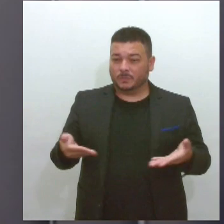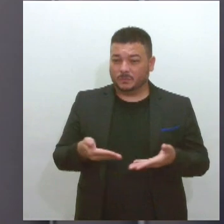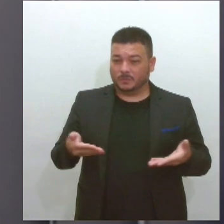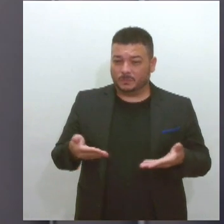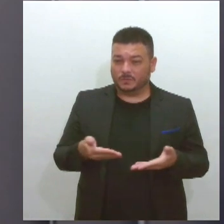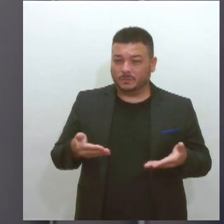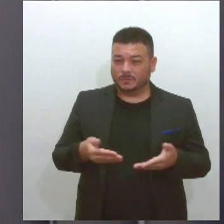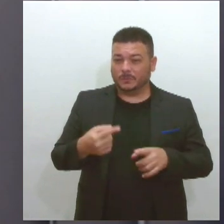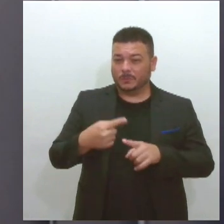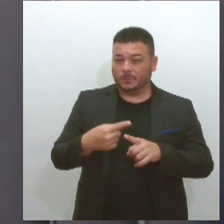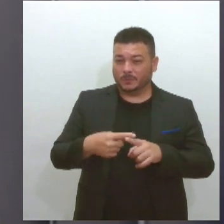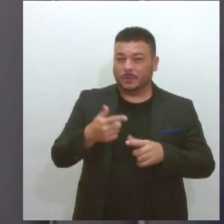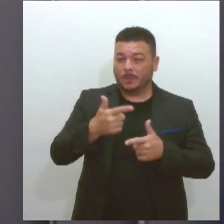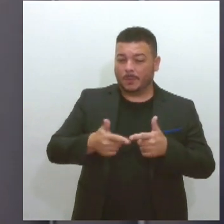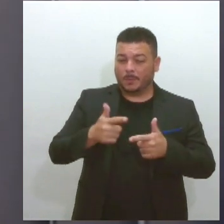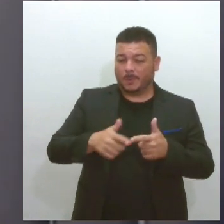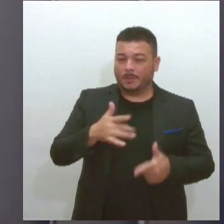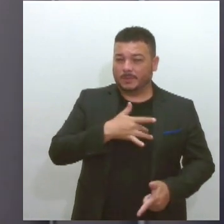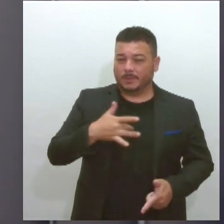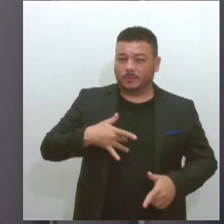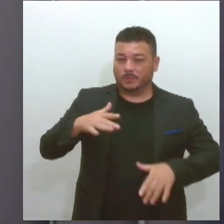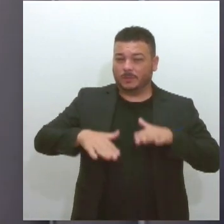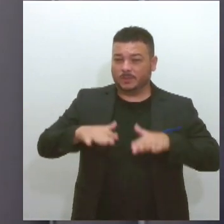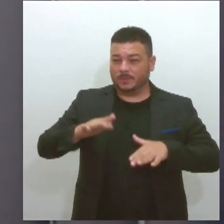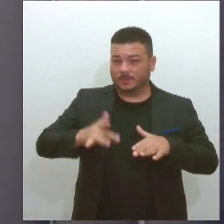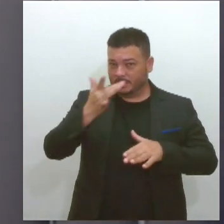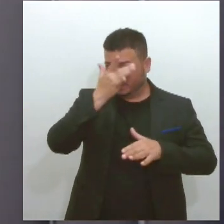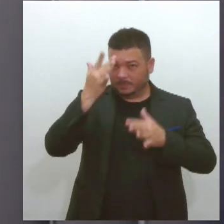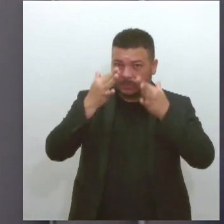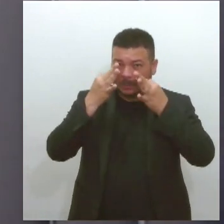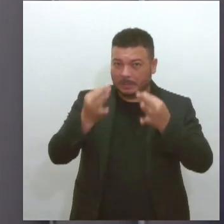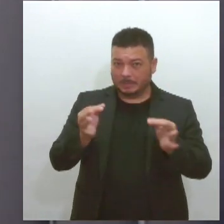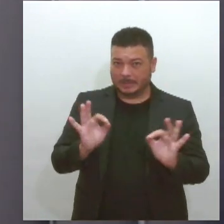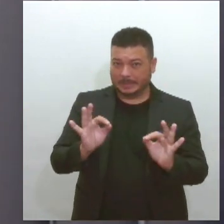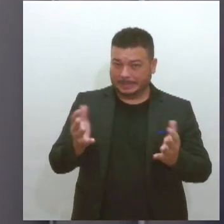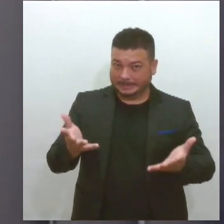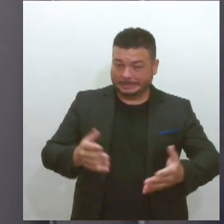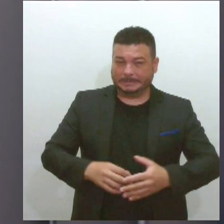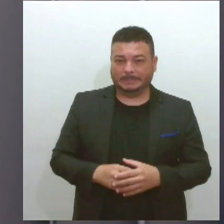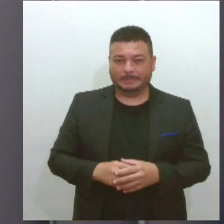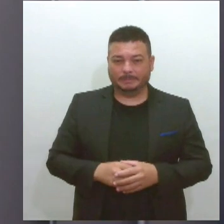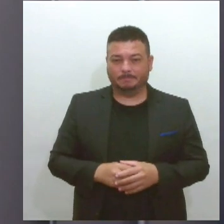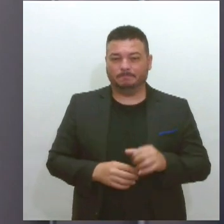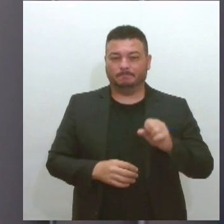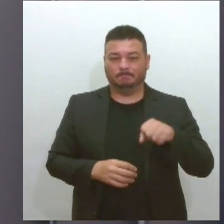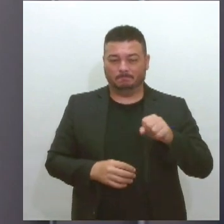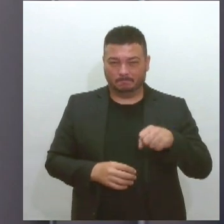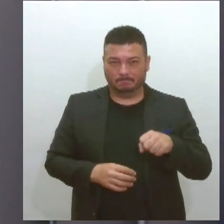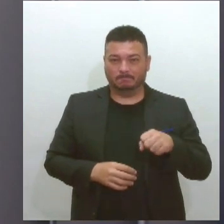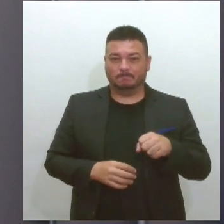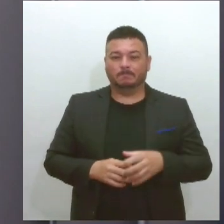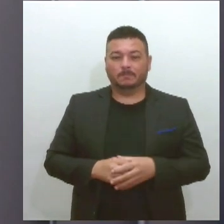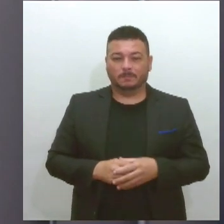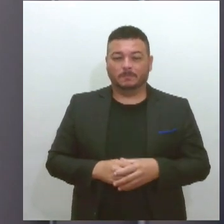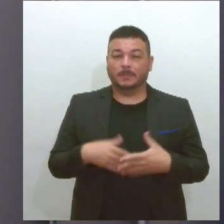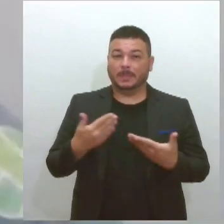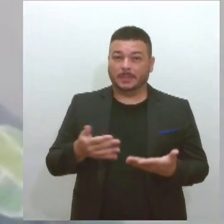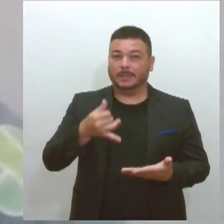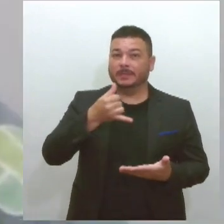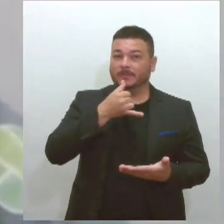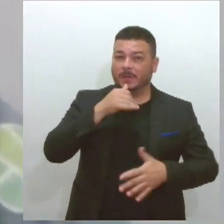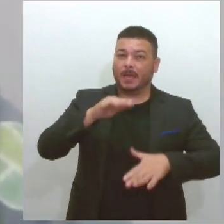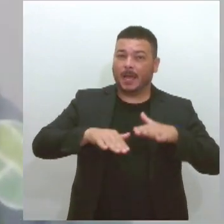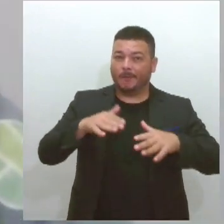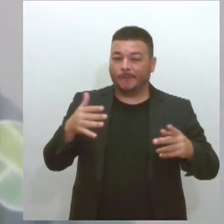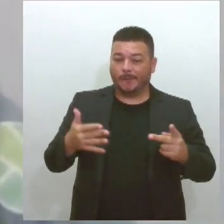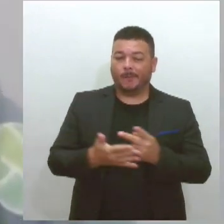problemas de saúde, muitas pessoas não se atentam a isso, né, Suyane? Isso, não se atentam, até infelizmente acontece às vezes de